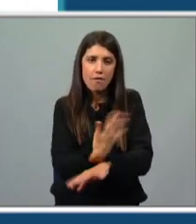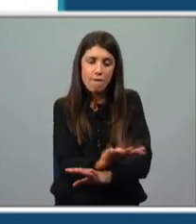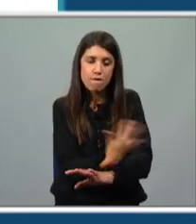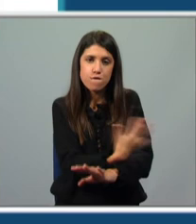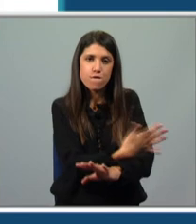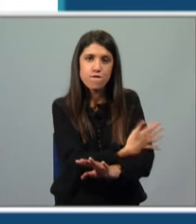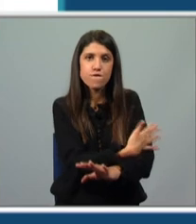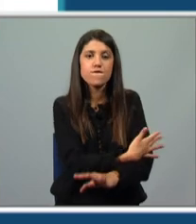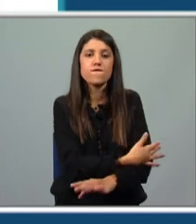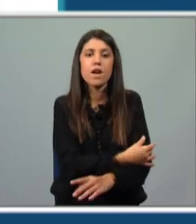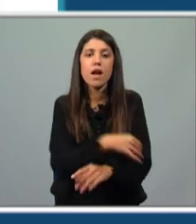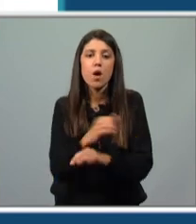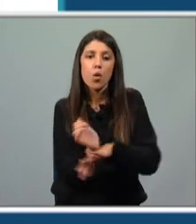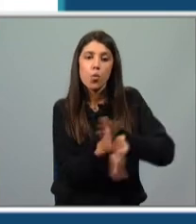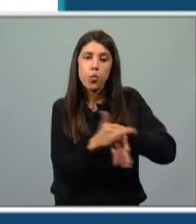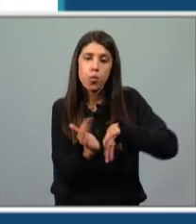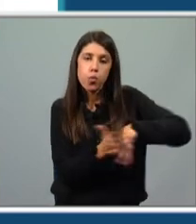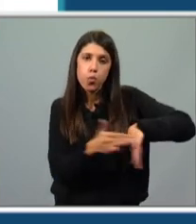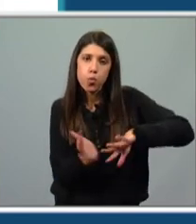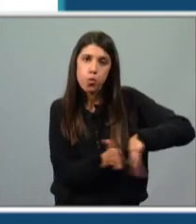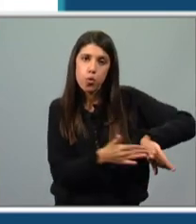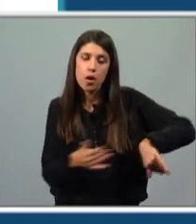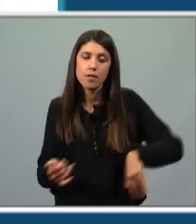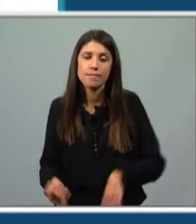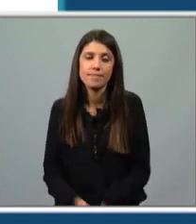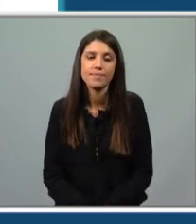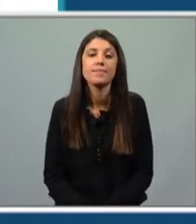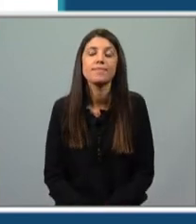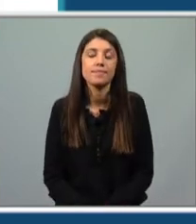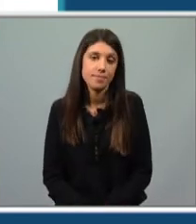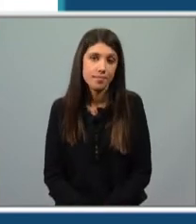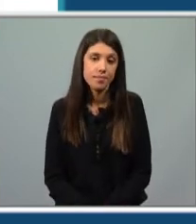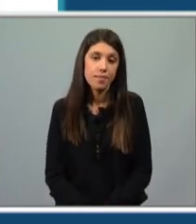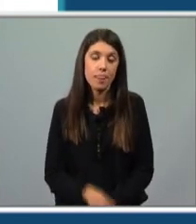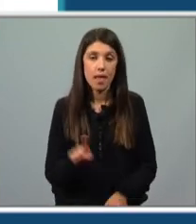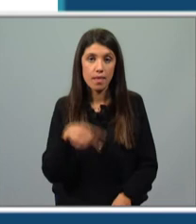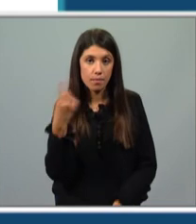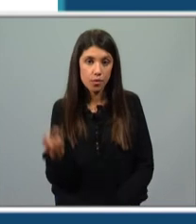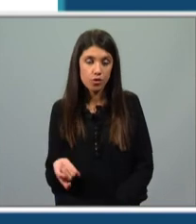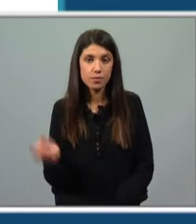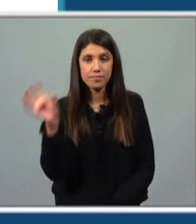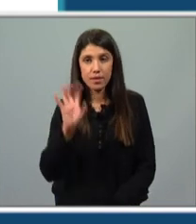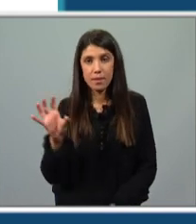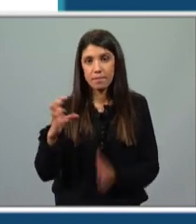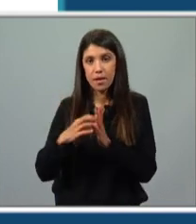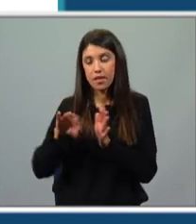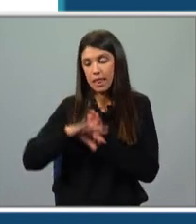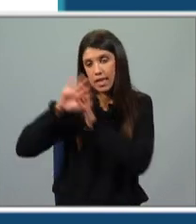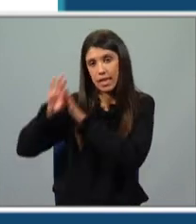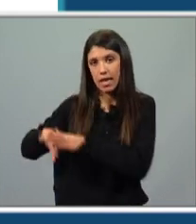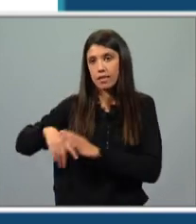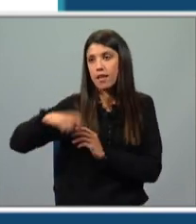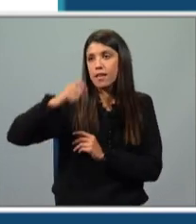inclinadas para o lado esquerdo, como se o vento estivesse a bater ali. Depois, na imagem do lado direito, neste